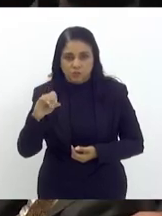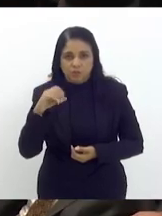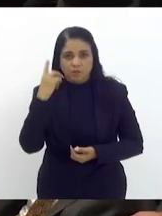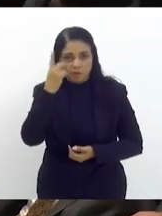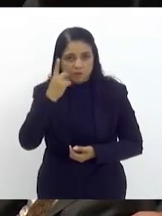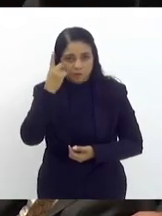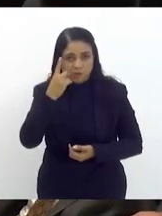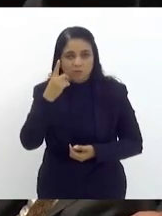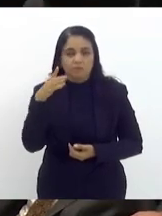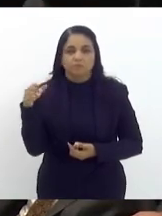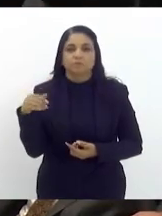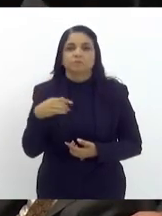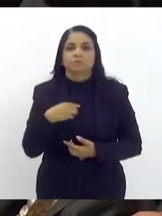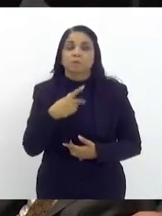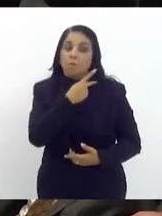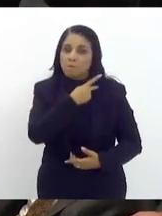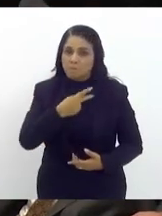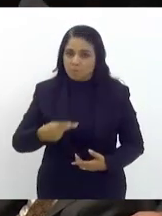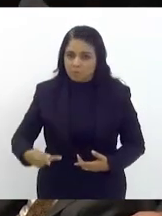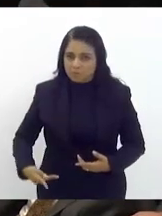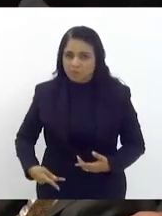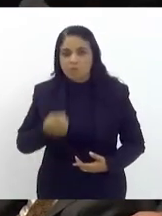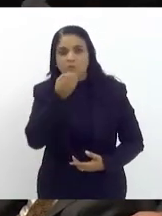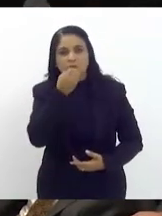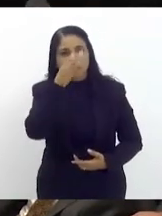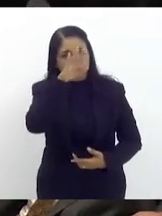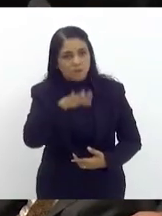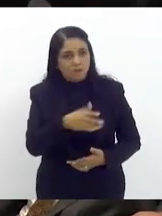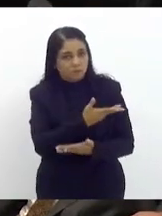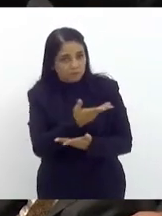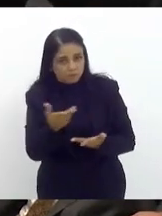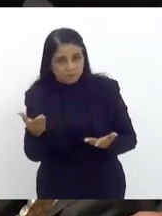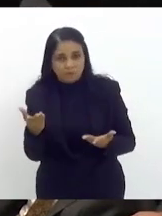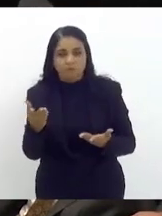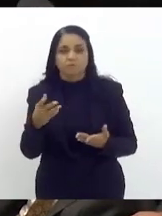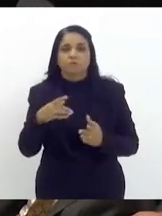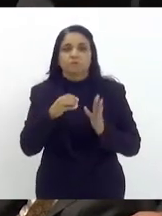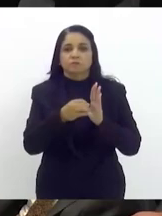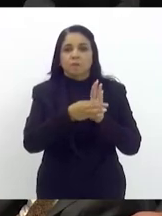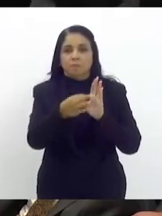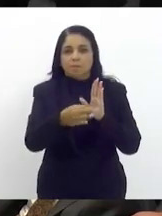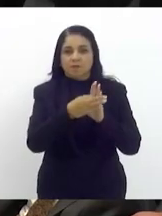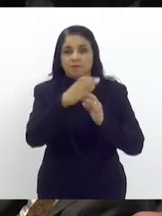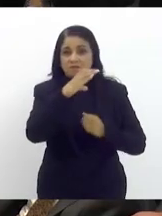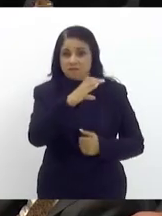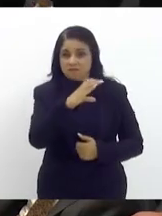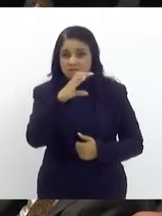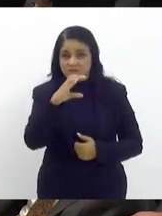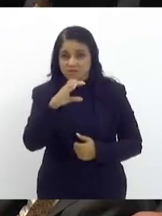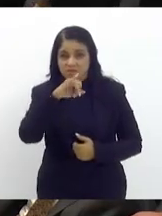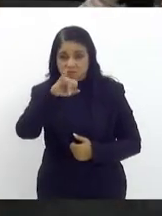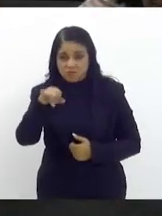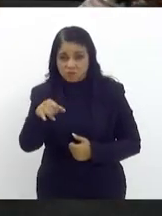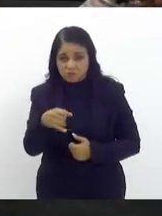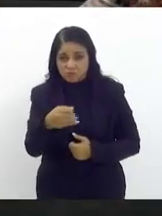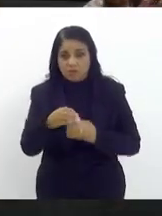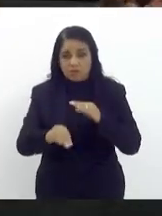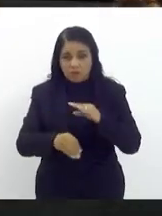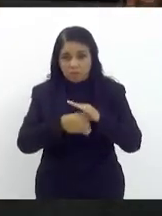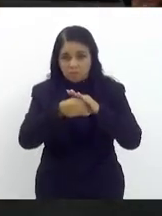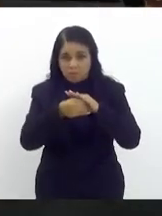presidente Brasil boa tarde boa tarde a todos parecer da CCJ as emendas de plenário